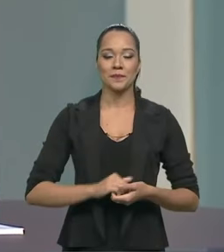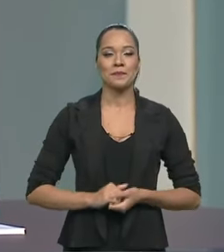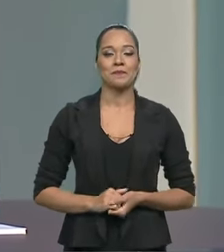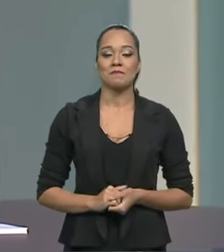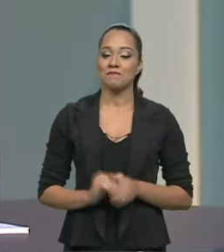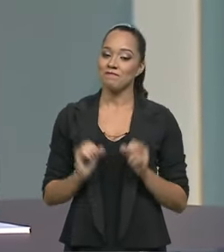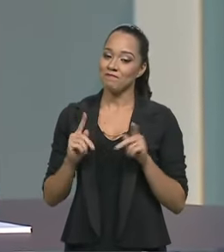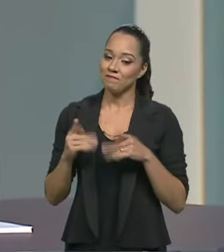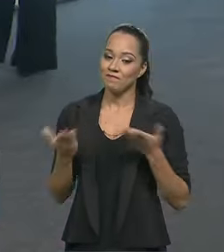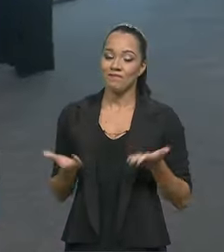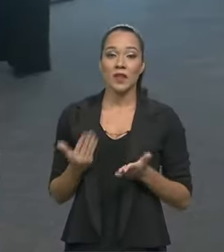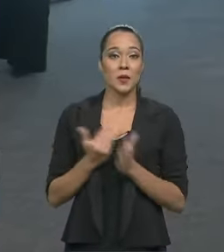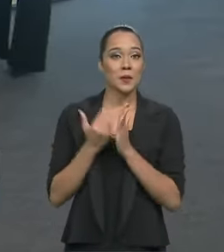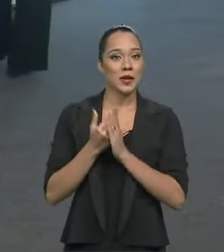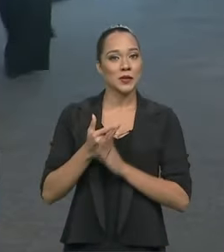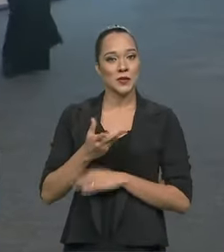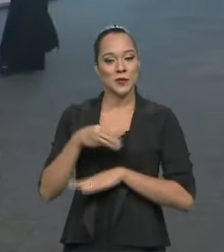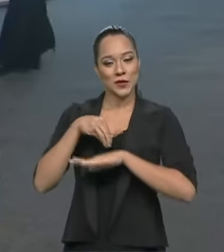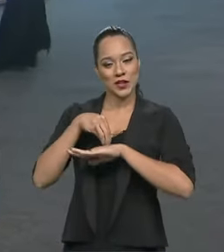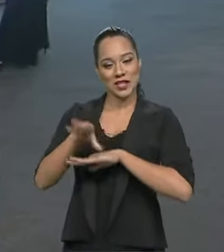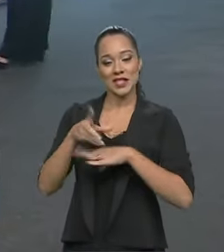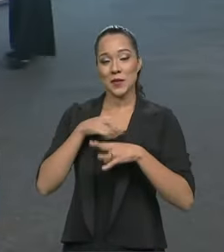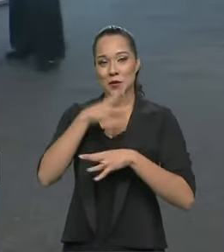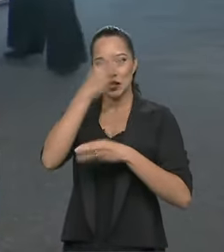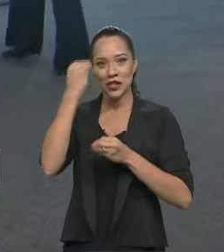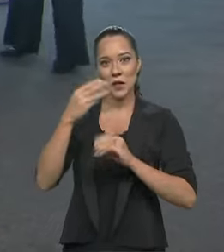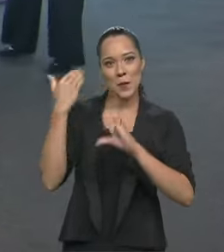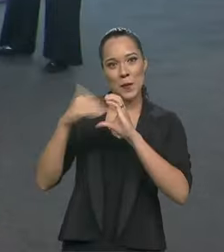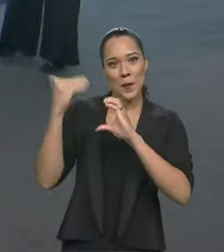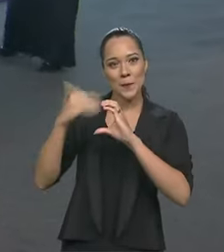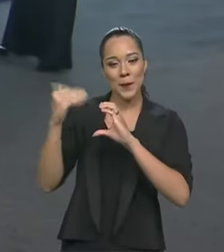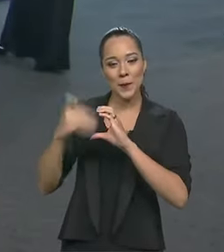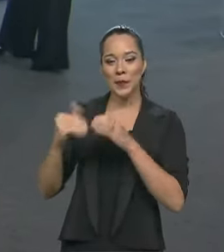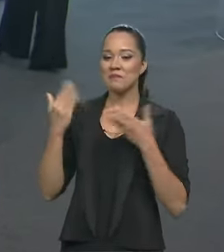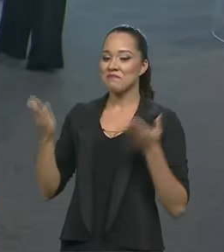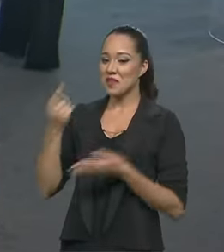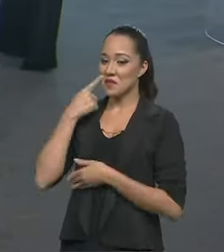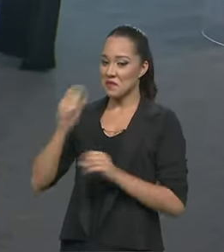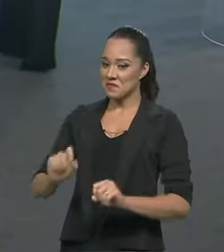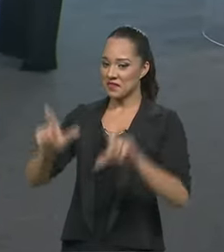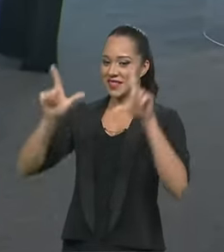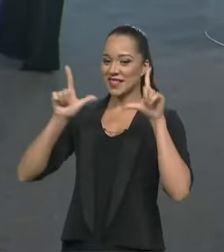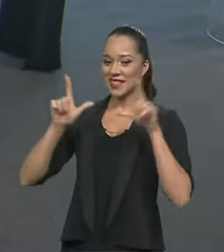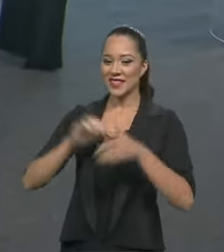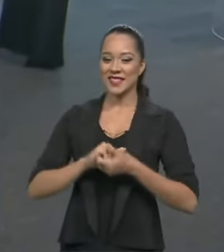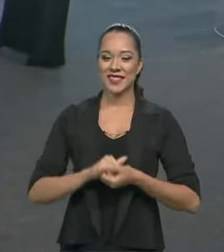Pois bem, agora a gente vai para mais um recado aqui. Tem muita gente mandando mensagem para você. Vamos ver aqui no telão?